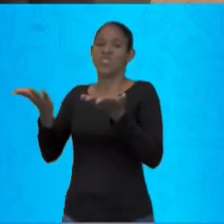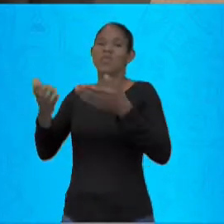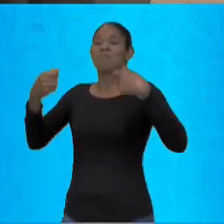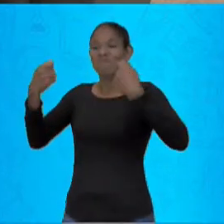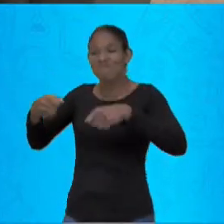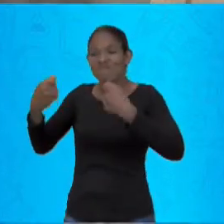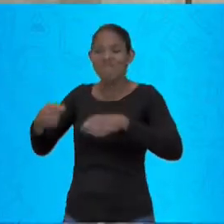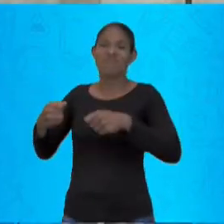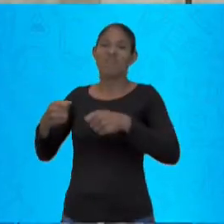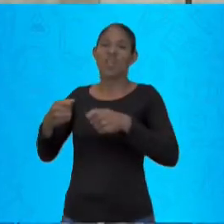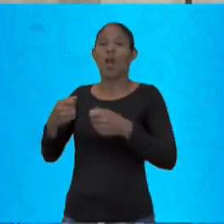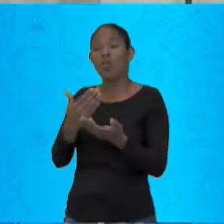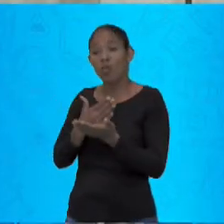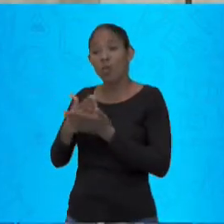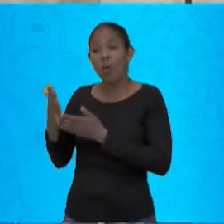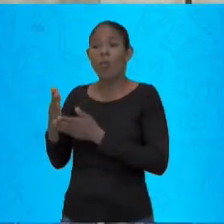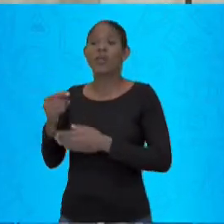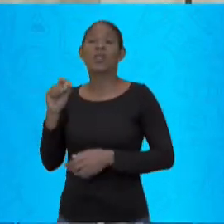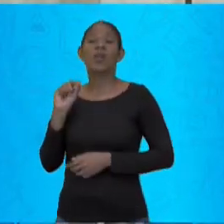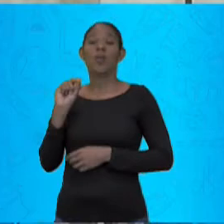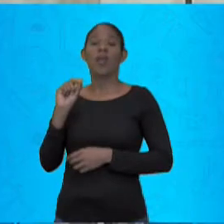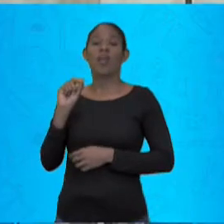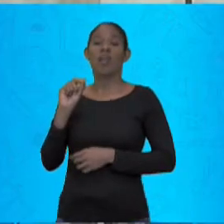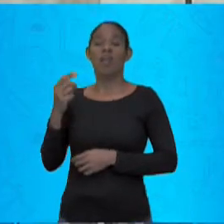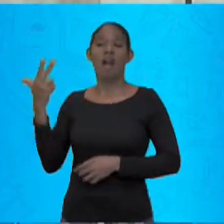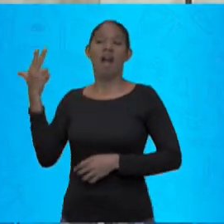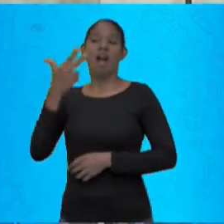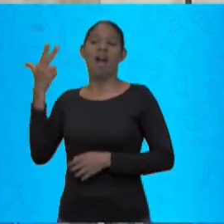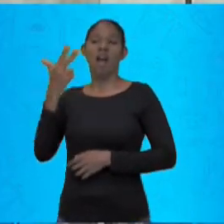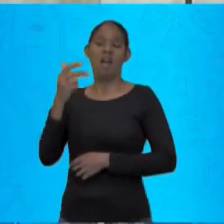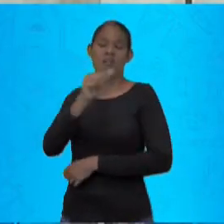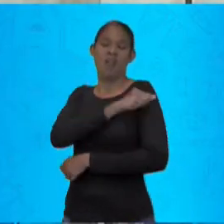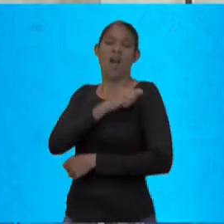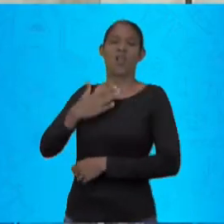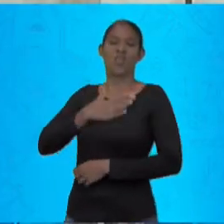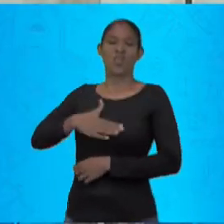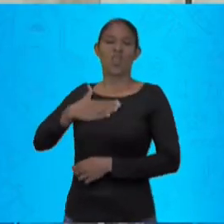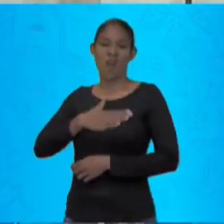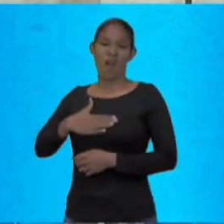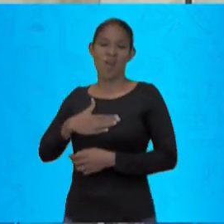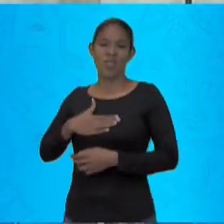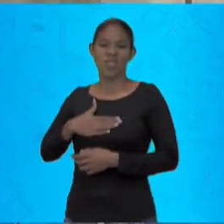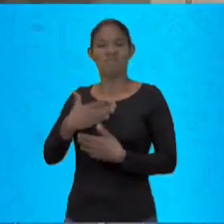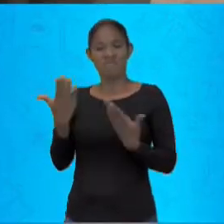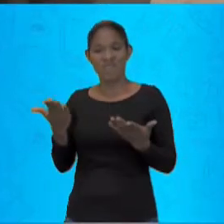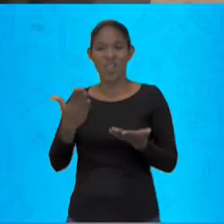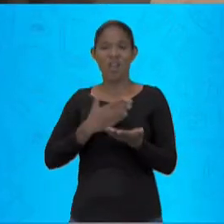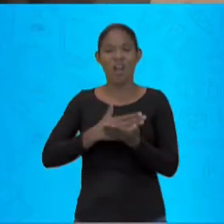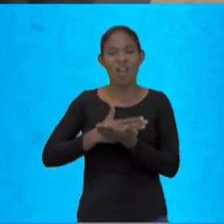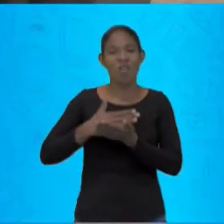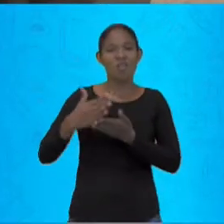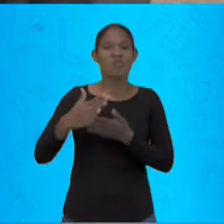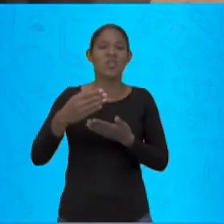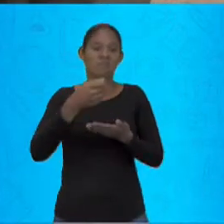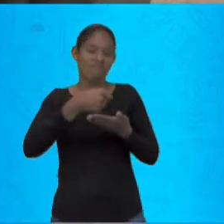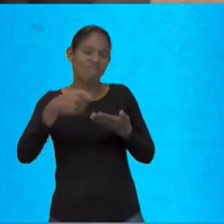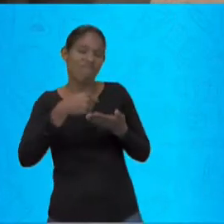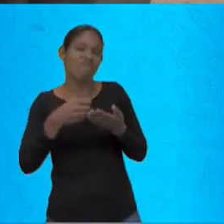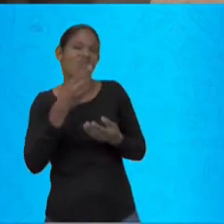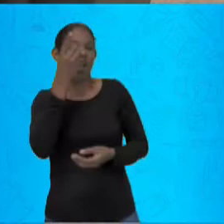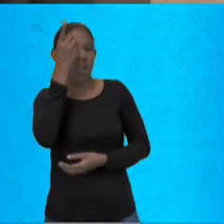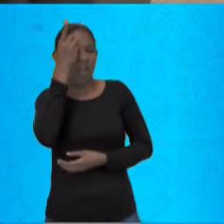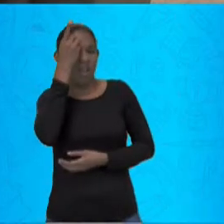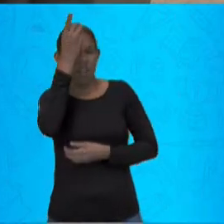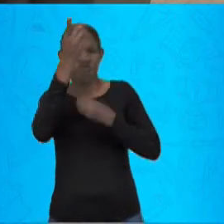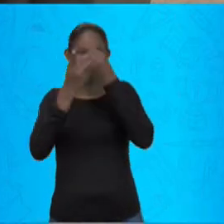a gente usou do rap para alertar, chamar a atenção dos alunos para acessar as atividades. Uma mensagem final, uma recomendação, não